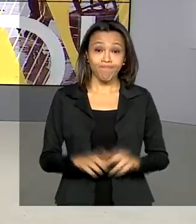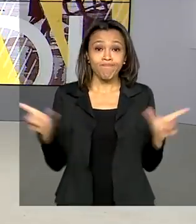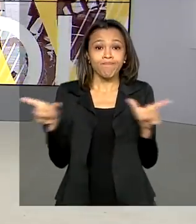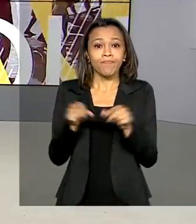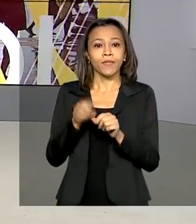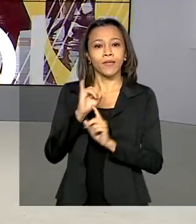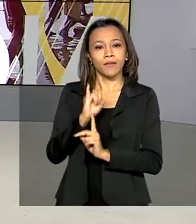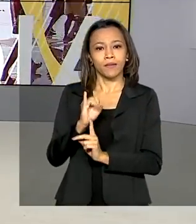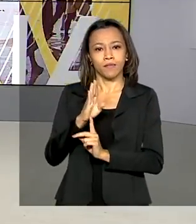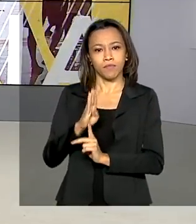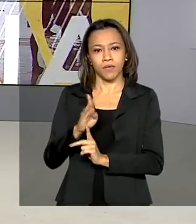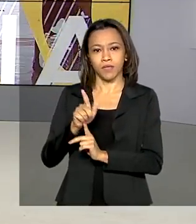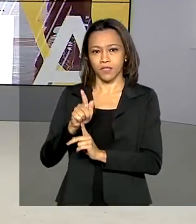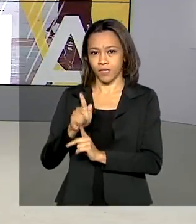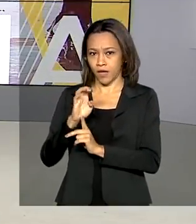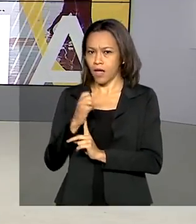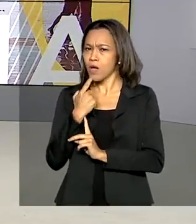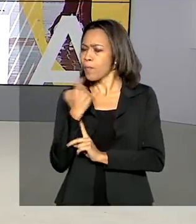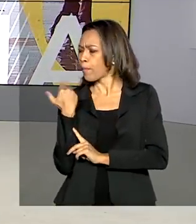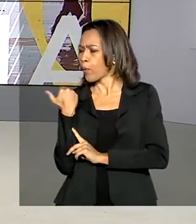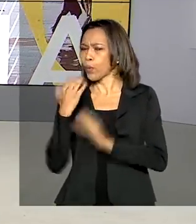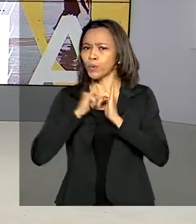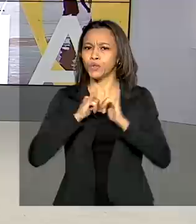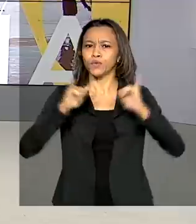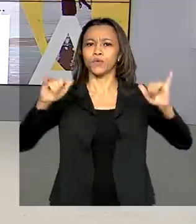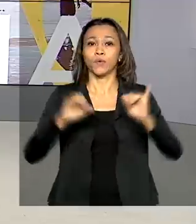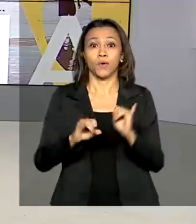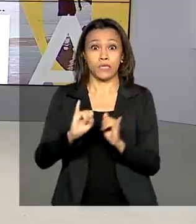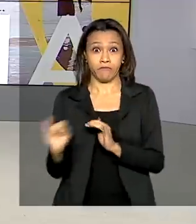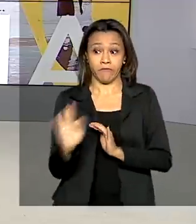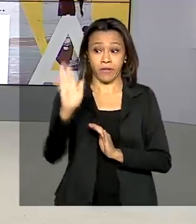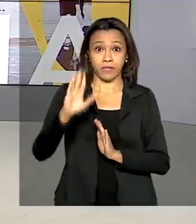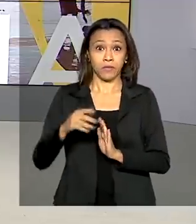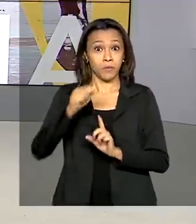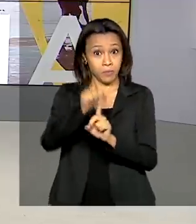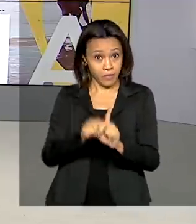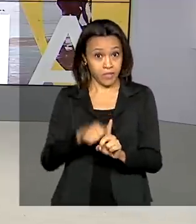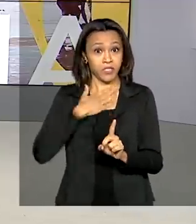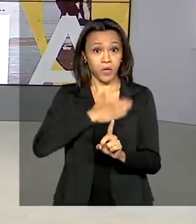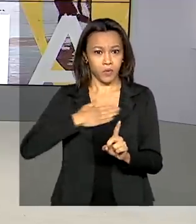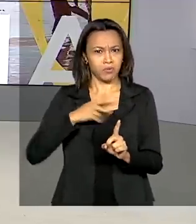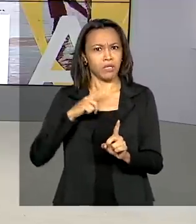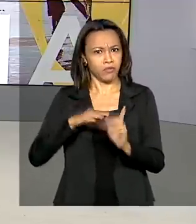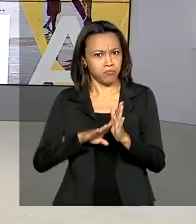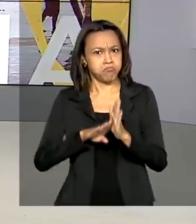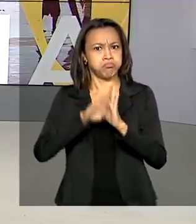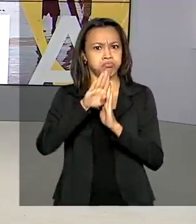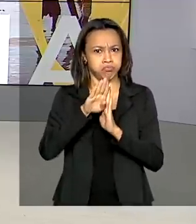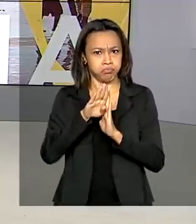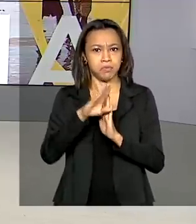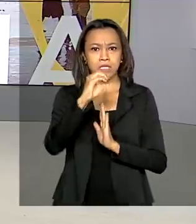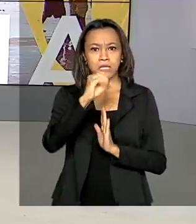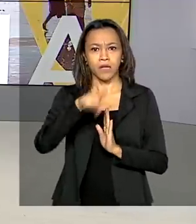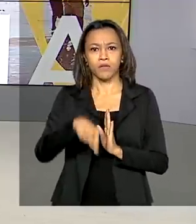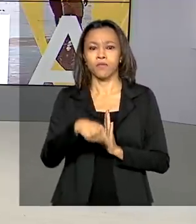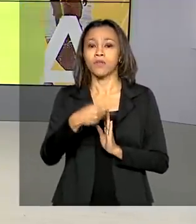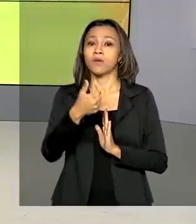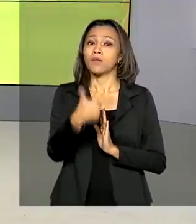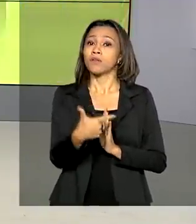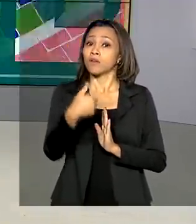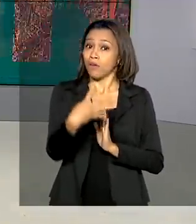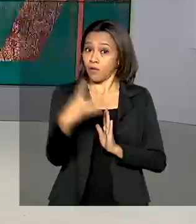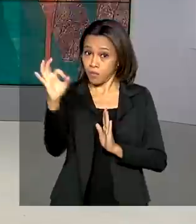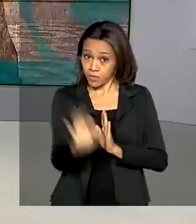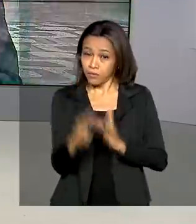IBGE divulgou agora há pouco a inflação de agosto. Houve alta de 0,24%. Vamos então ao Rio de